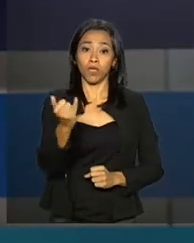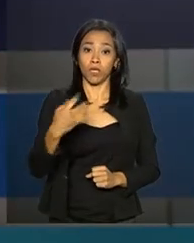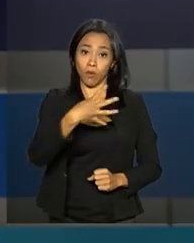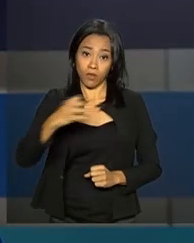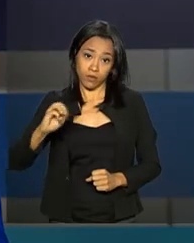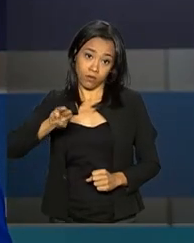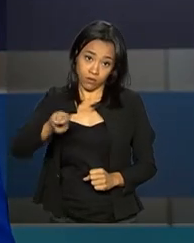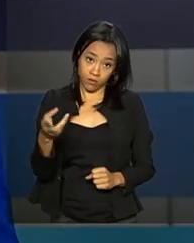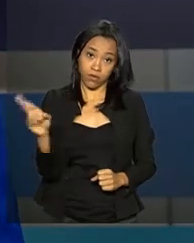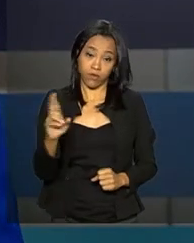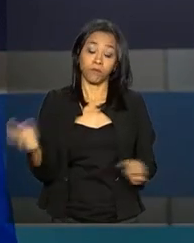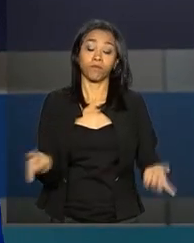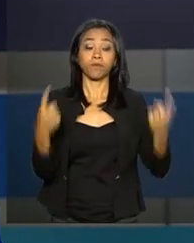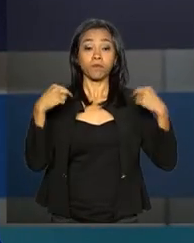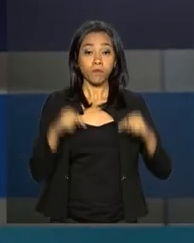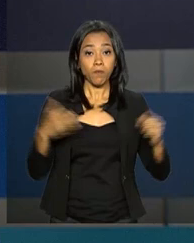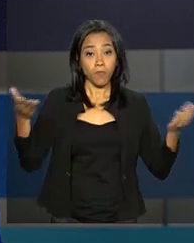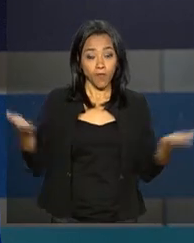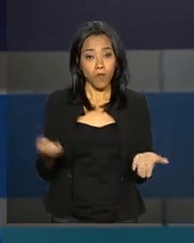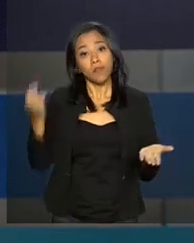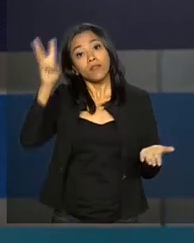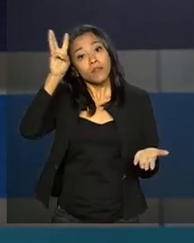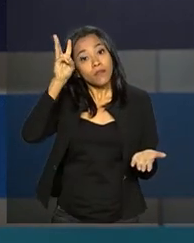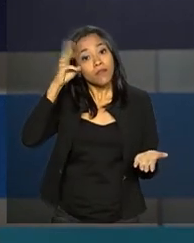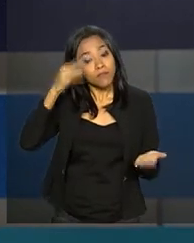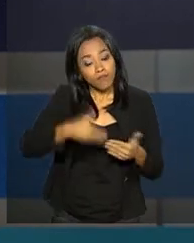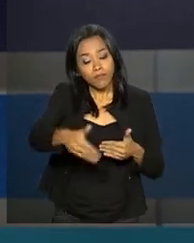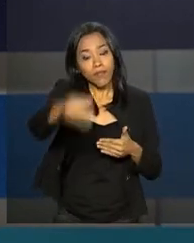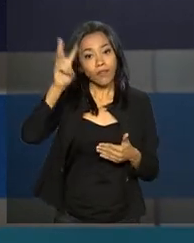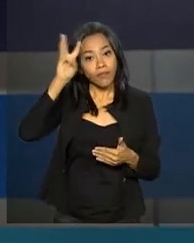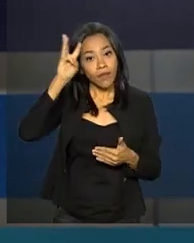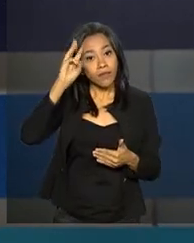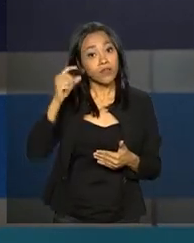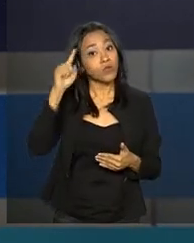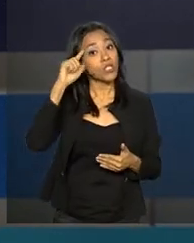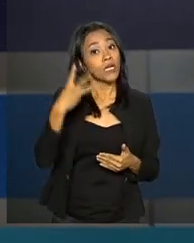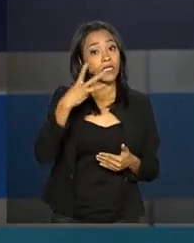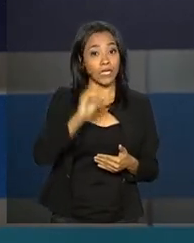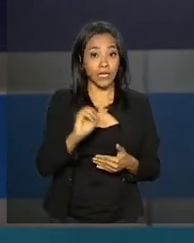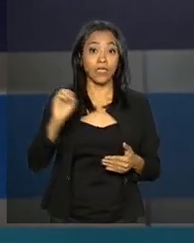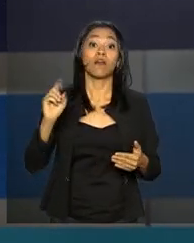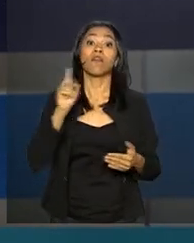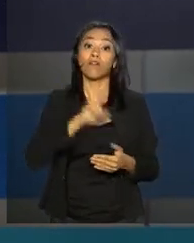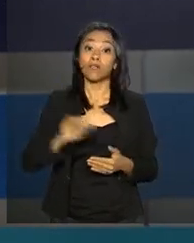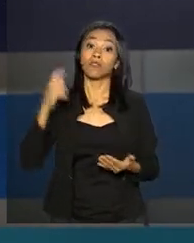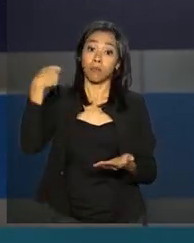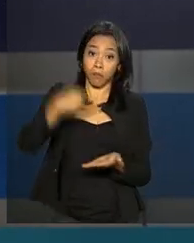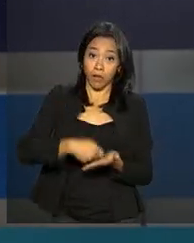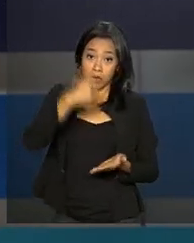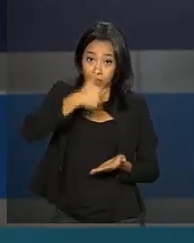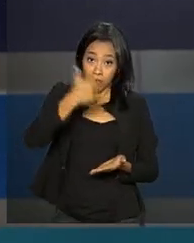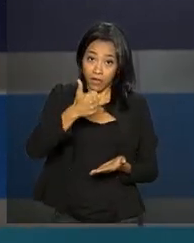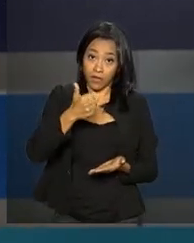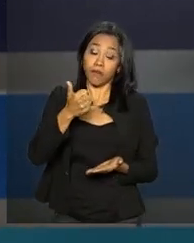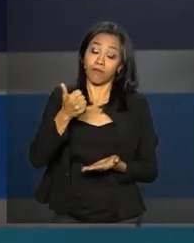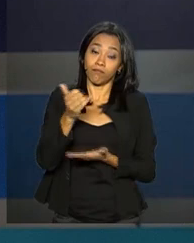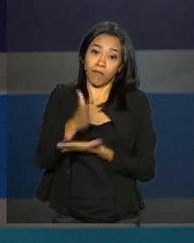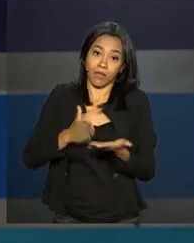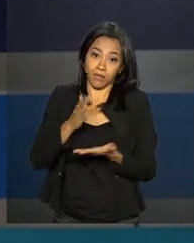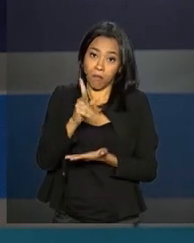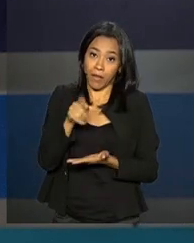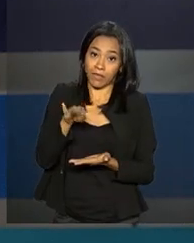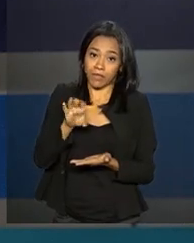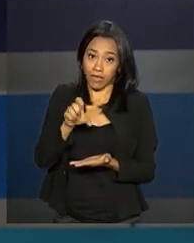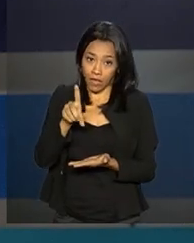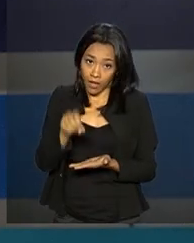sexta-feira, dia 30, termina o prazo para o pagamento da primeira parcela do 13º salário para os trabalhadores. Nas localidades